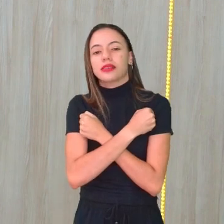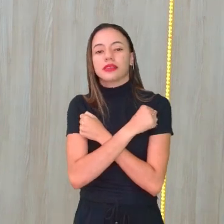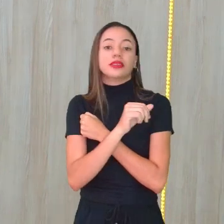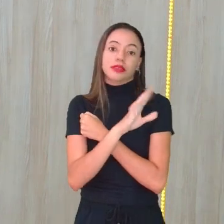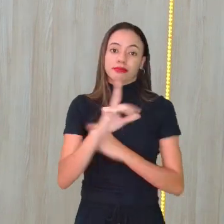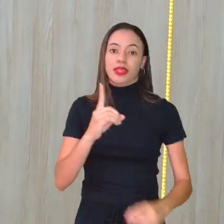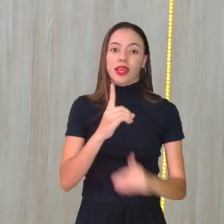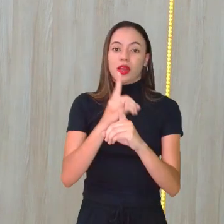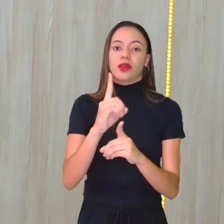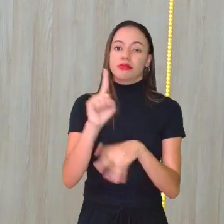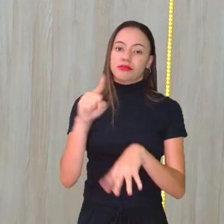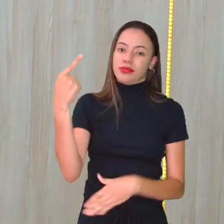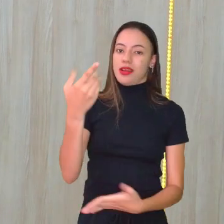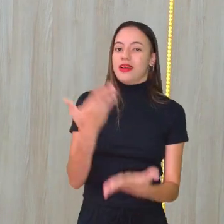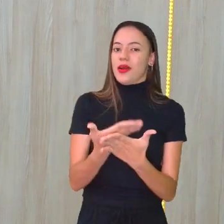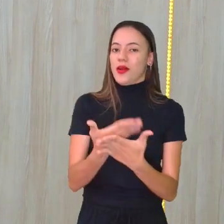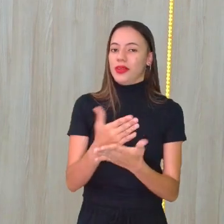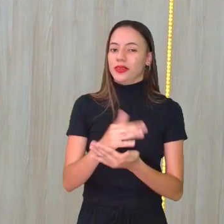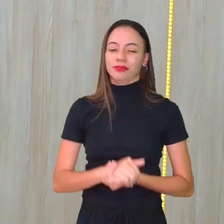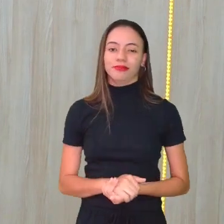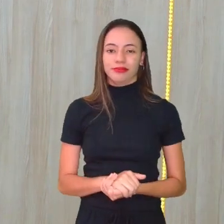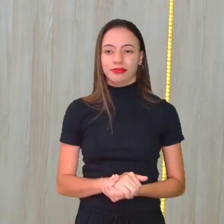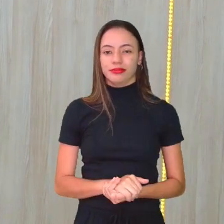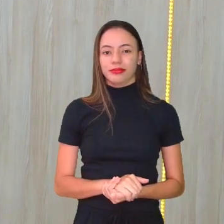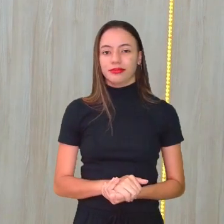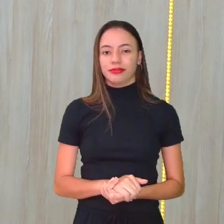a gente se encontra na nossa próxima aula.